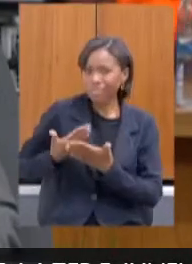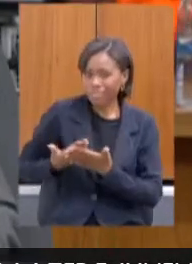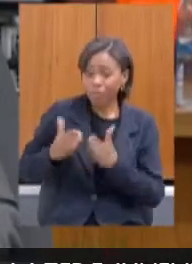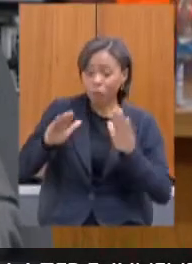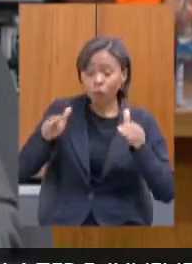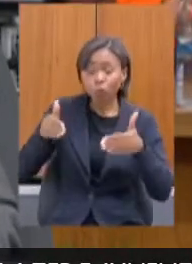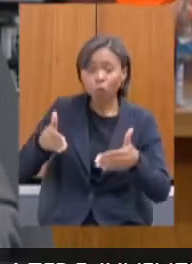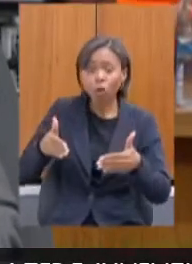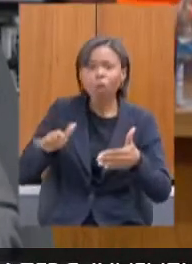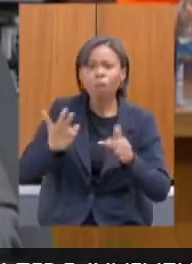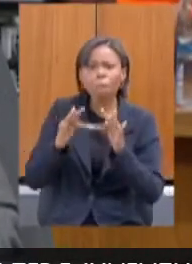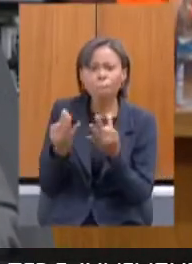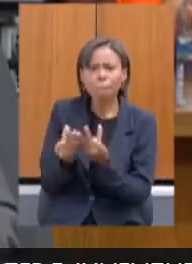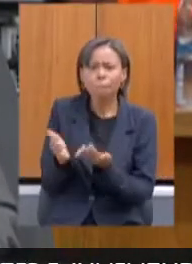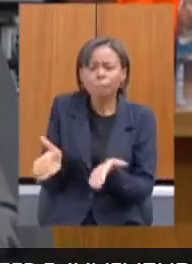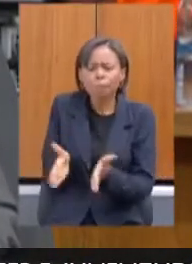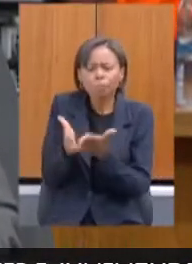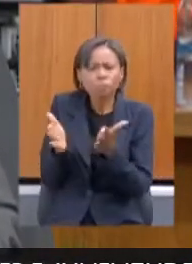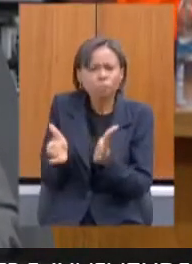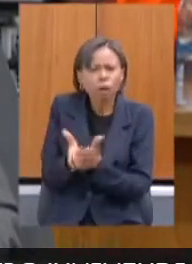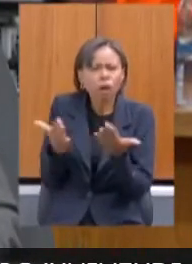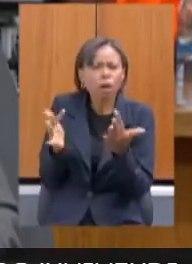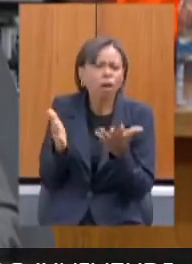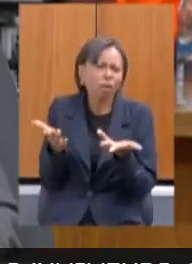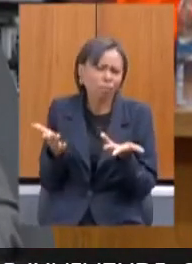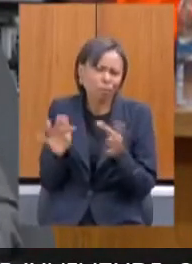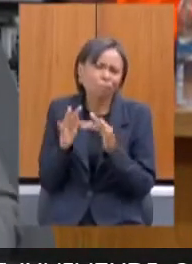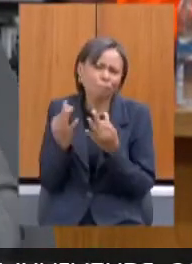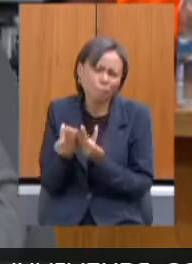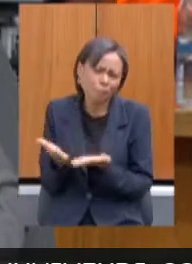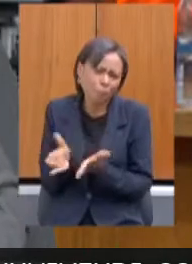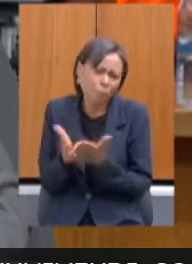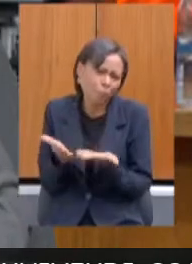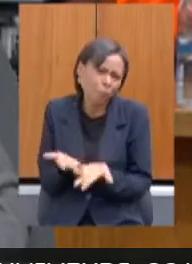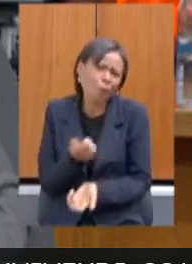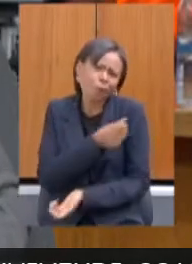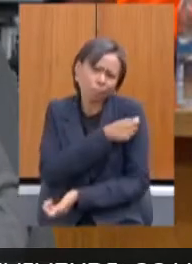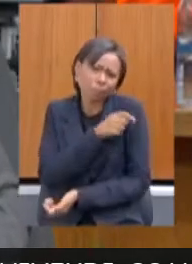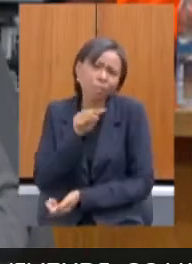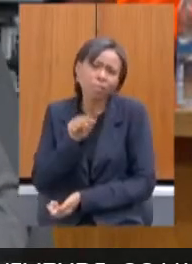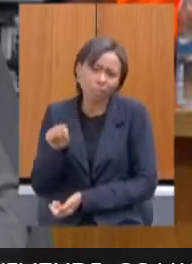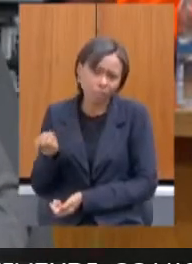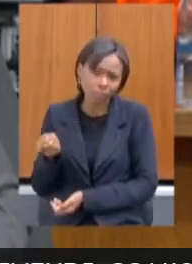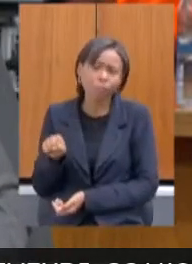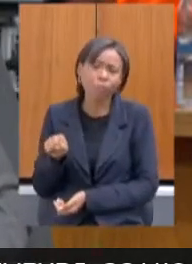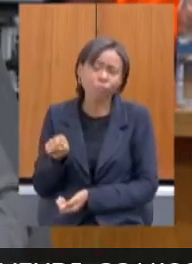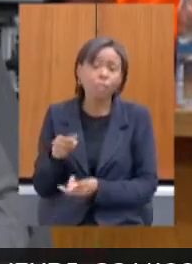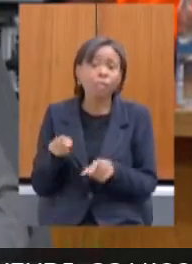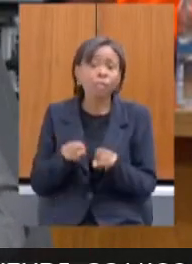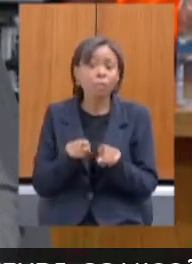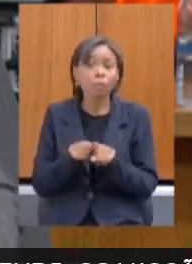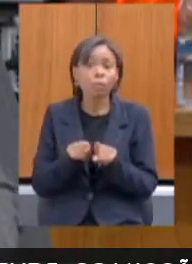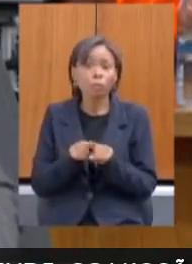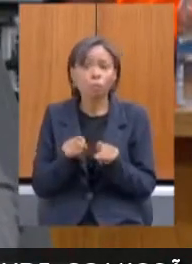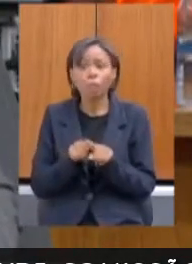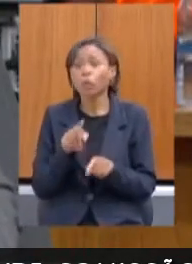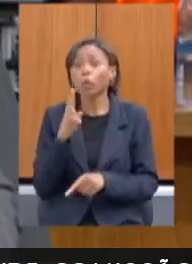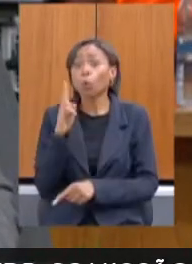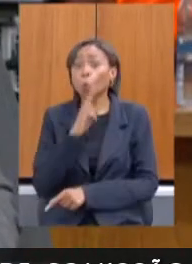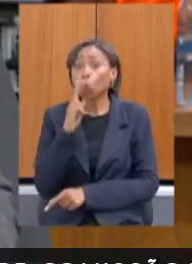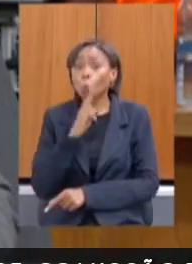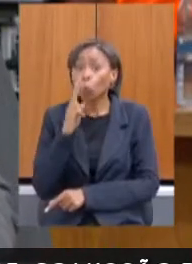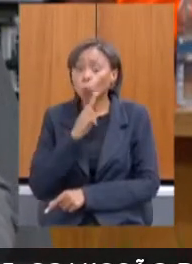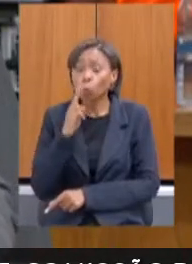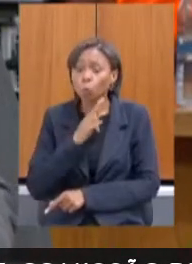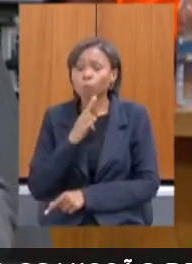pobres recebendo recursos nesse período de suspensão das aulas. A gente teve o canto de rua emergencial, que também